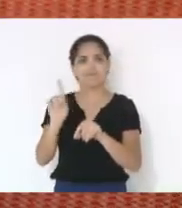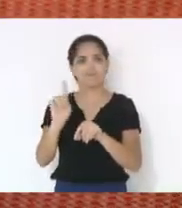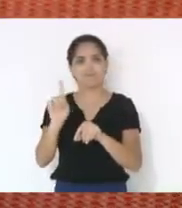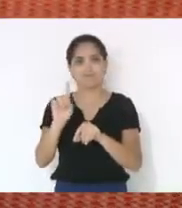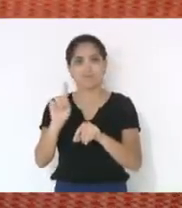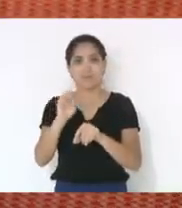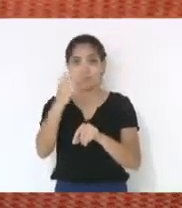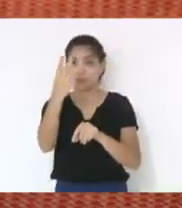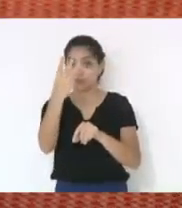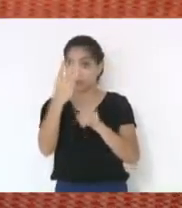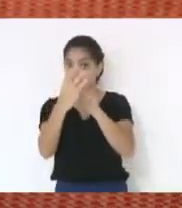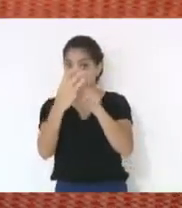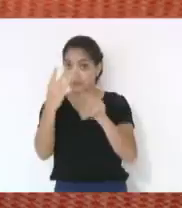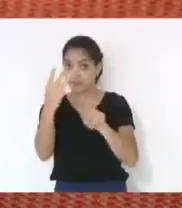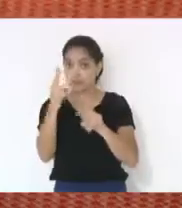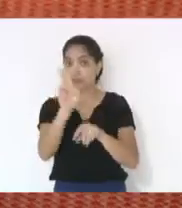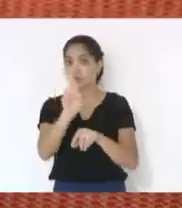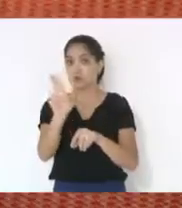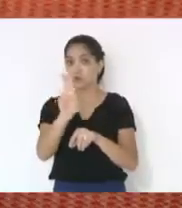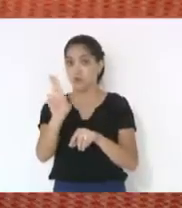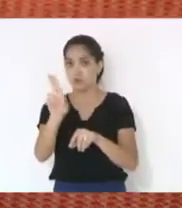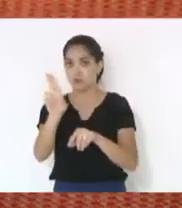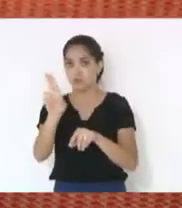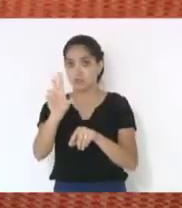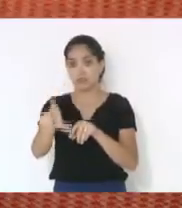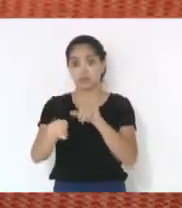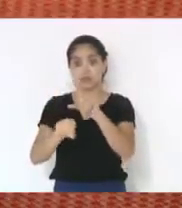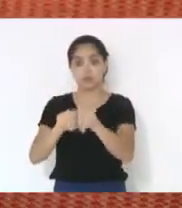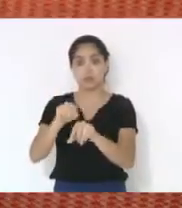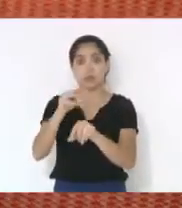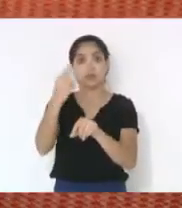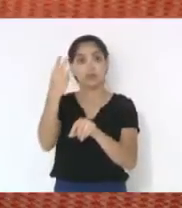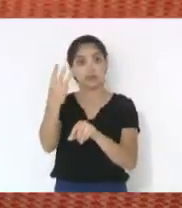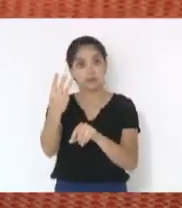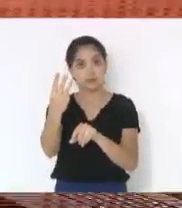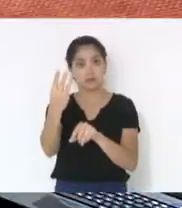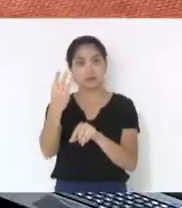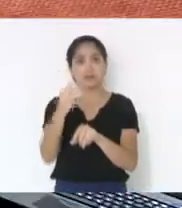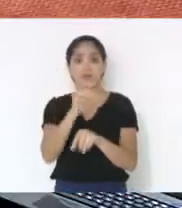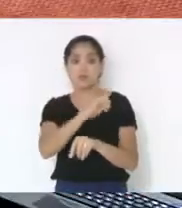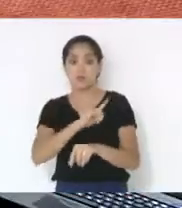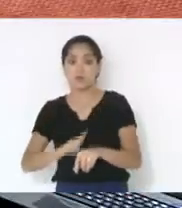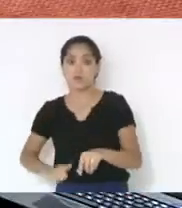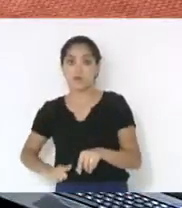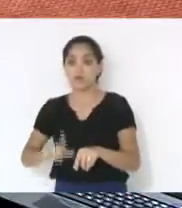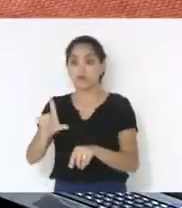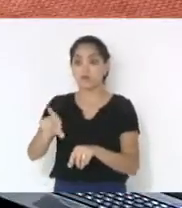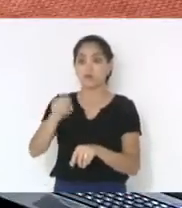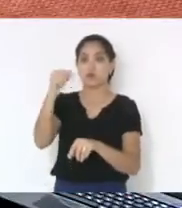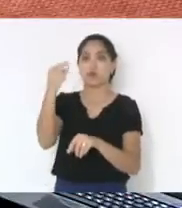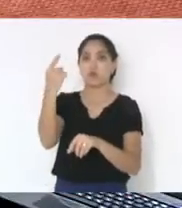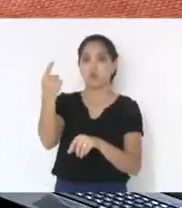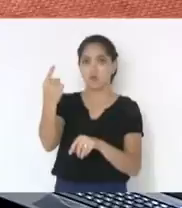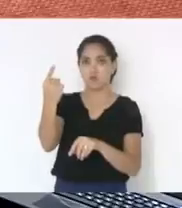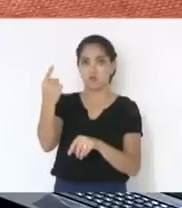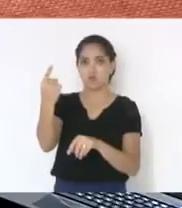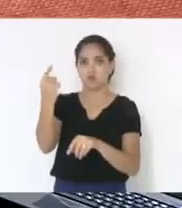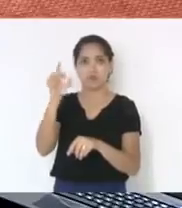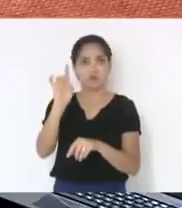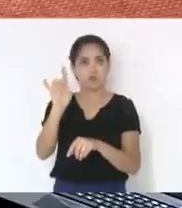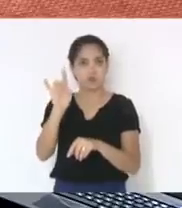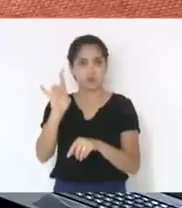nomes. Indica três nomes. E o governador vai escolher um. acabou,